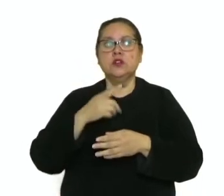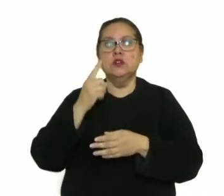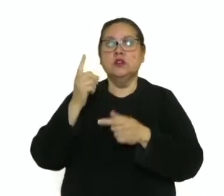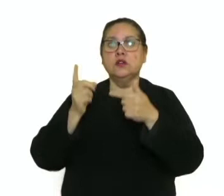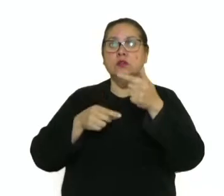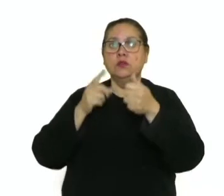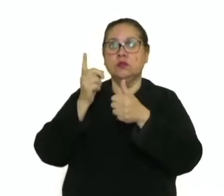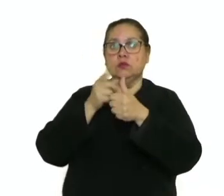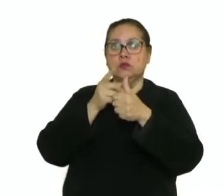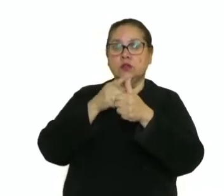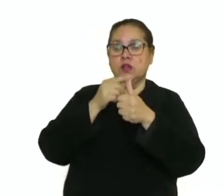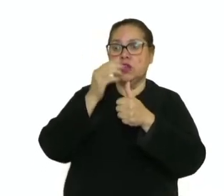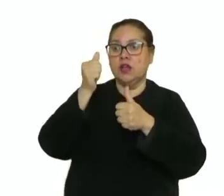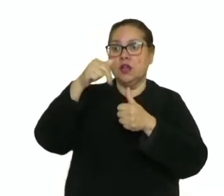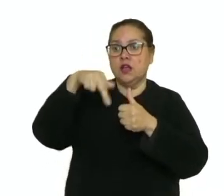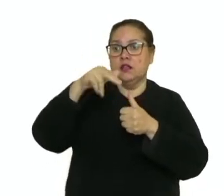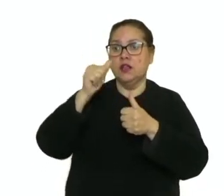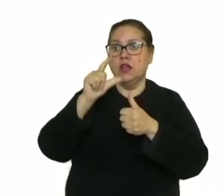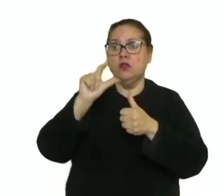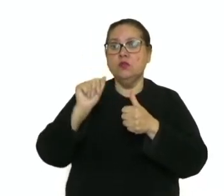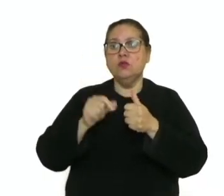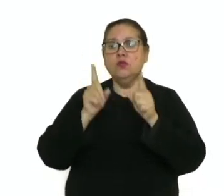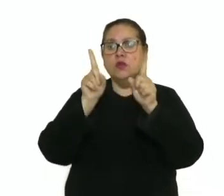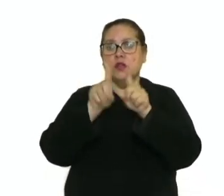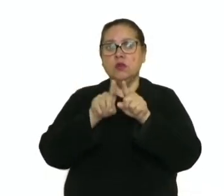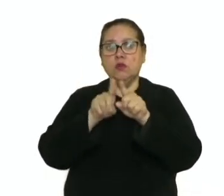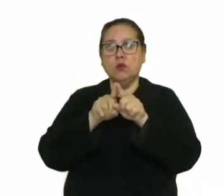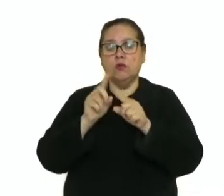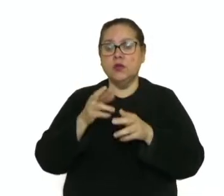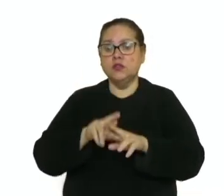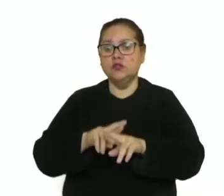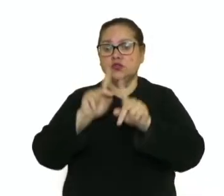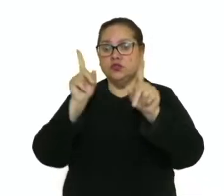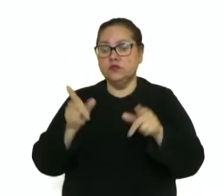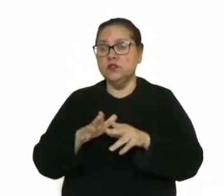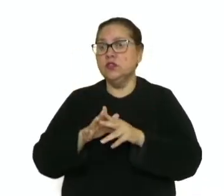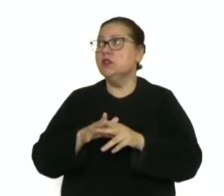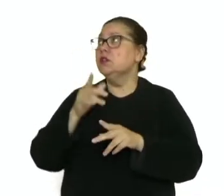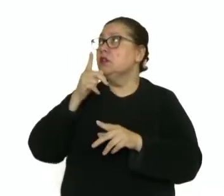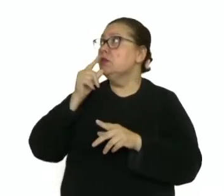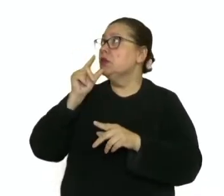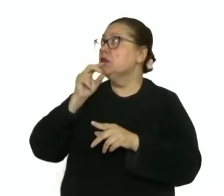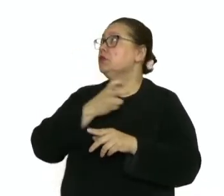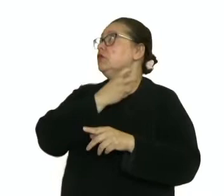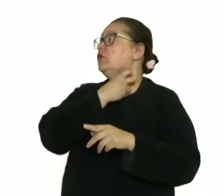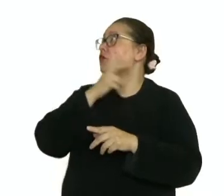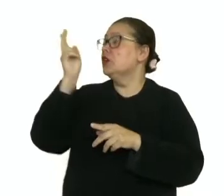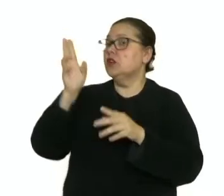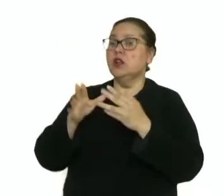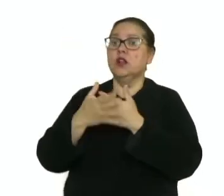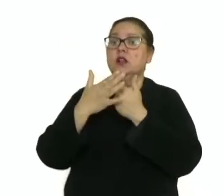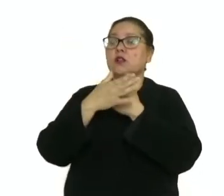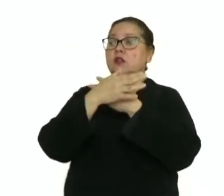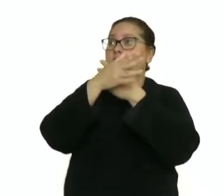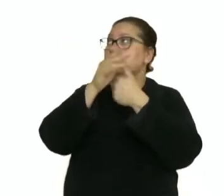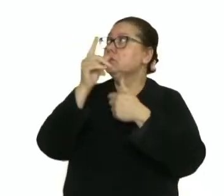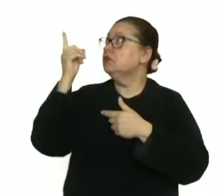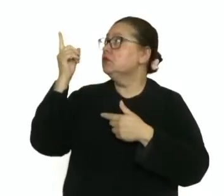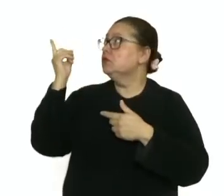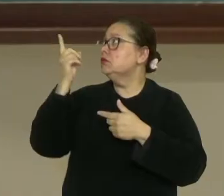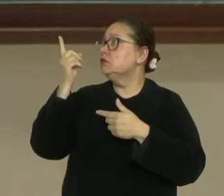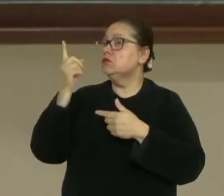origem evolutivas diferentes, como, por exemplo, a asa do morcego e a asa da borboleta, têm origens